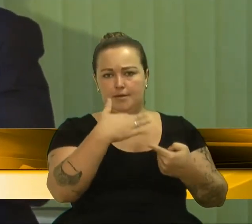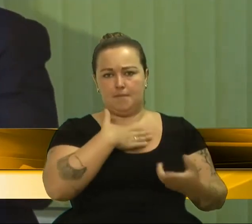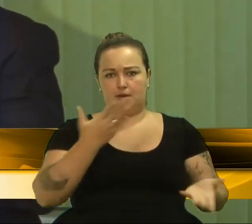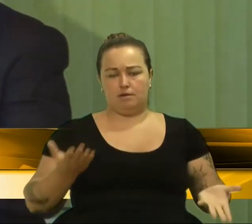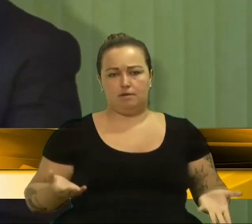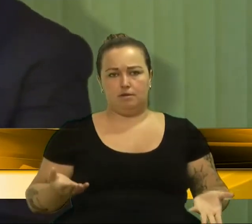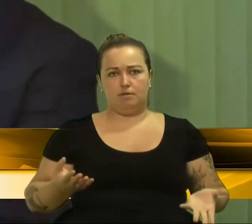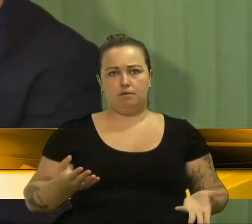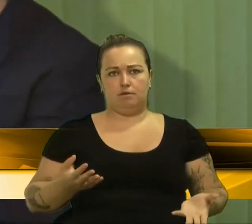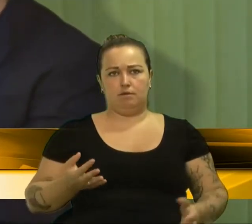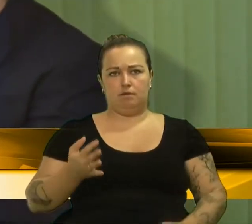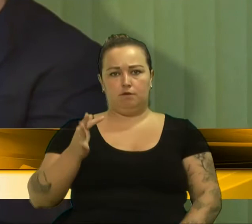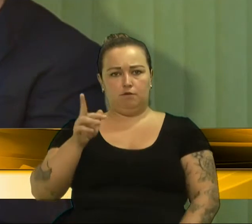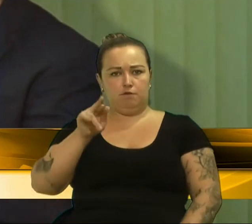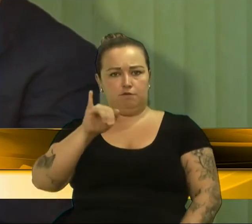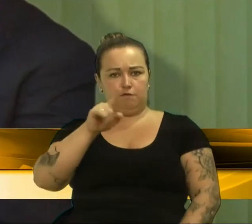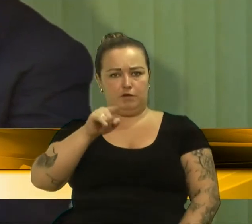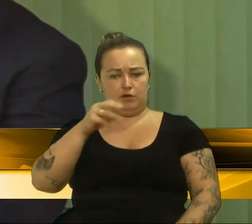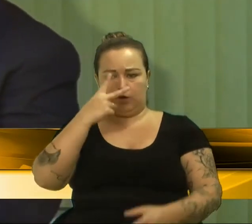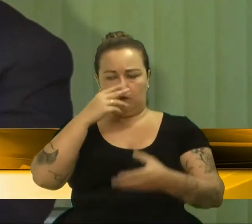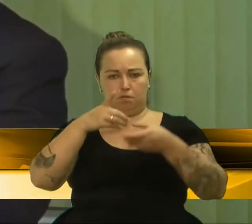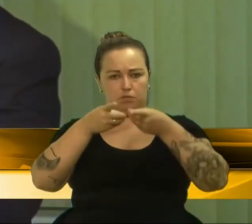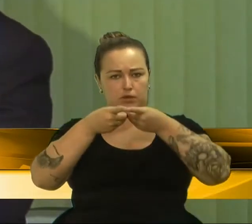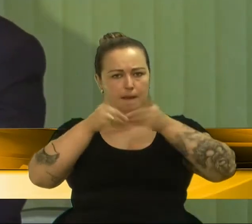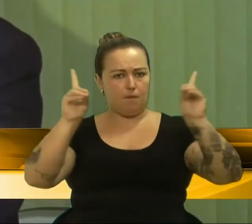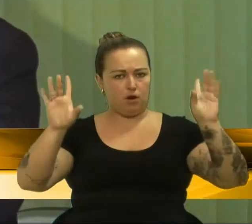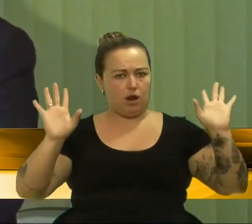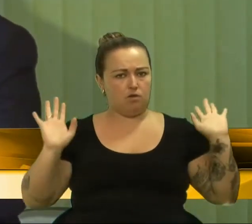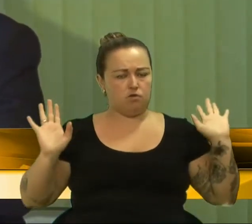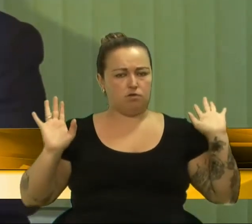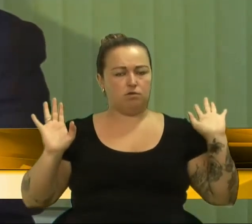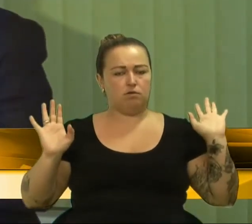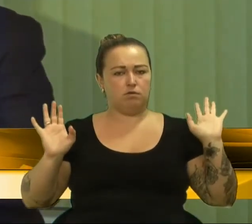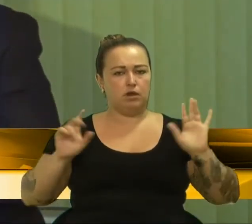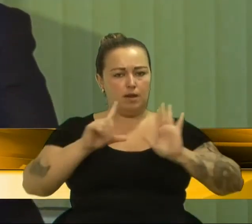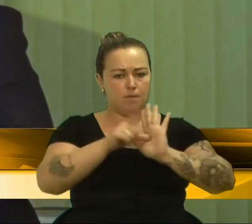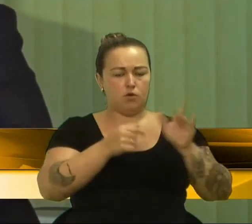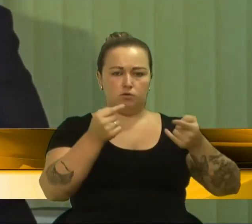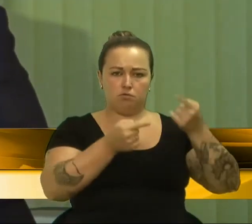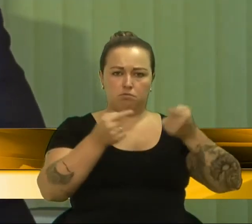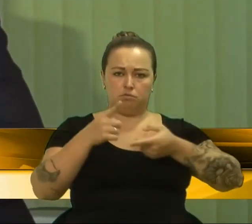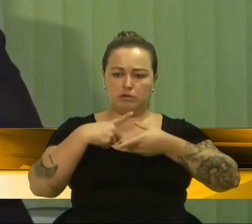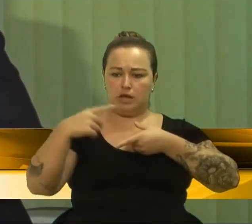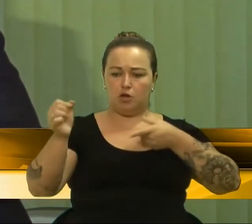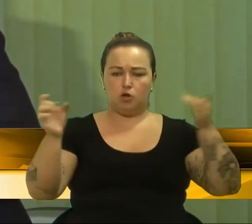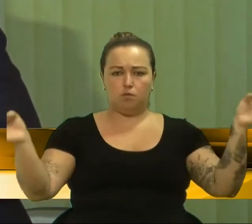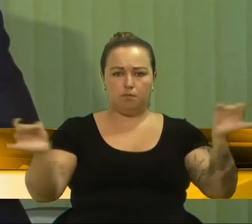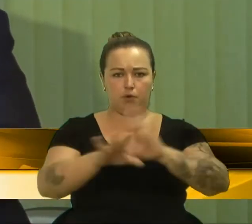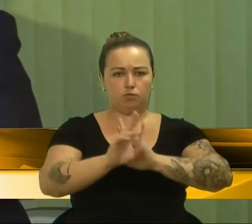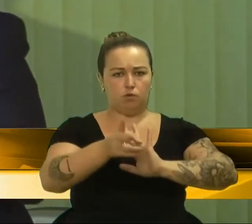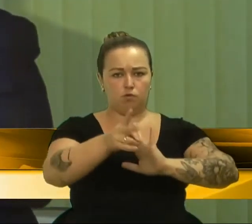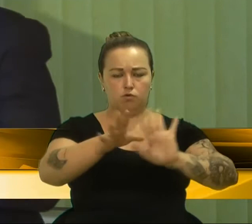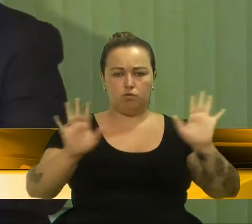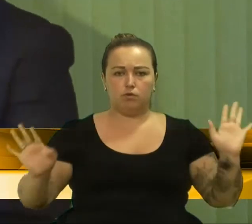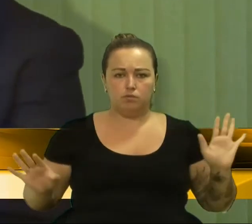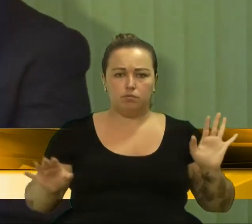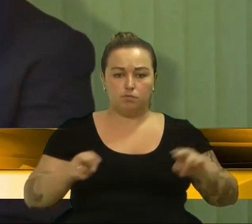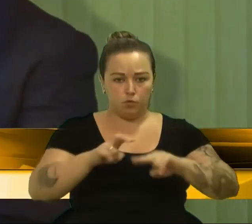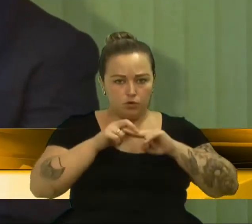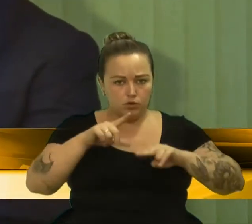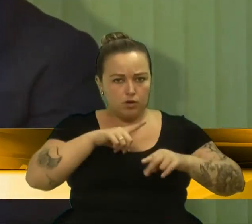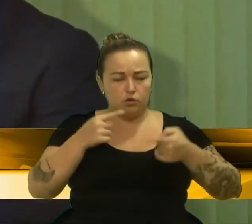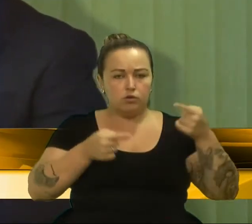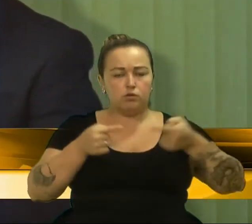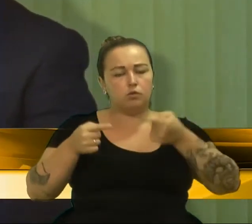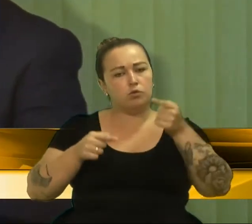E o Friço é um cara democrático, uma figura democrática, que depois que a gente discute, saiu, pronto, vamos adiante. Então, gente tem discutido esses